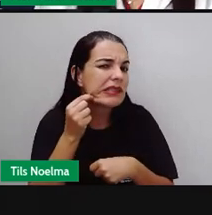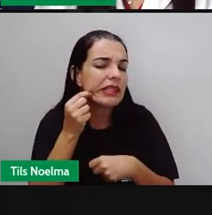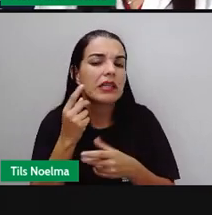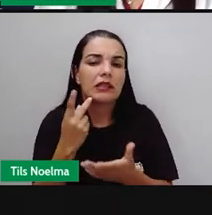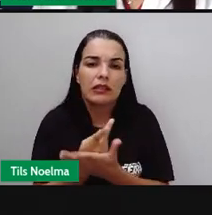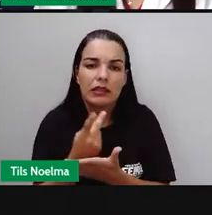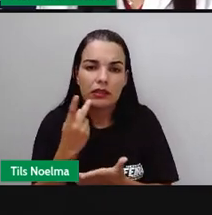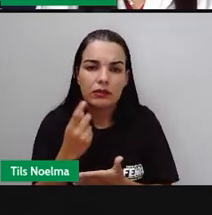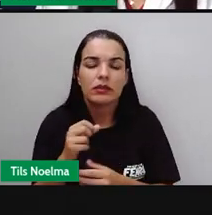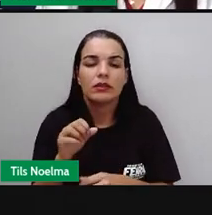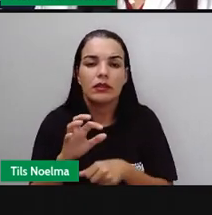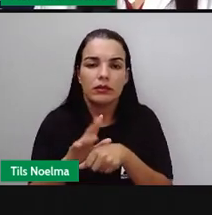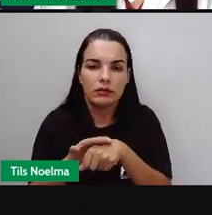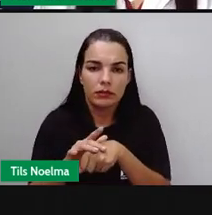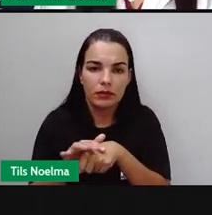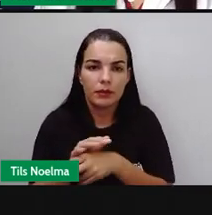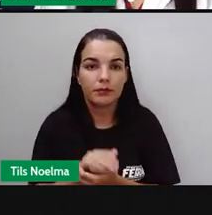fungo.